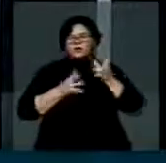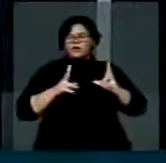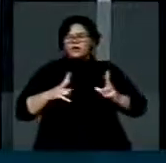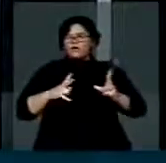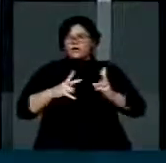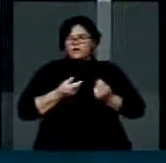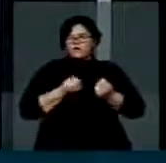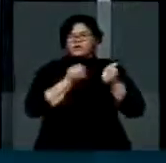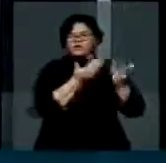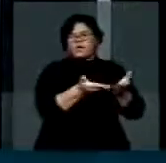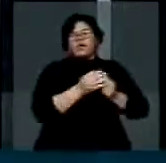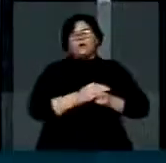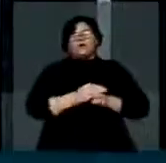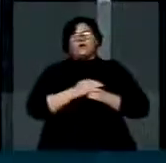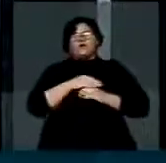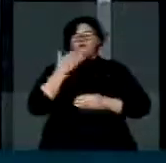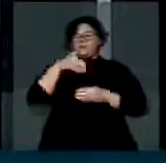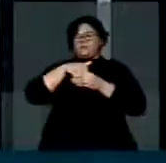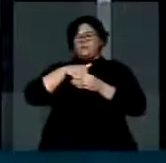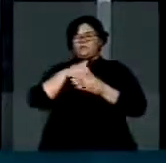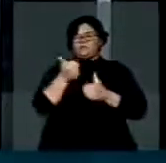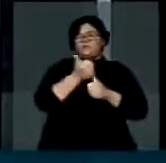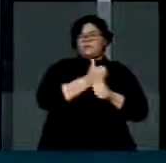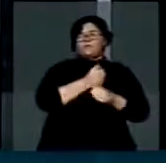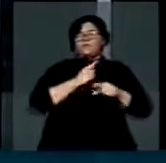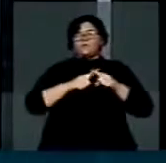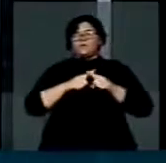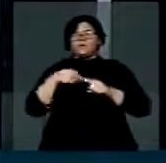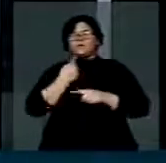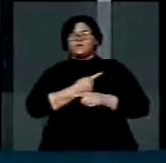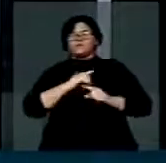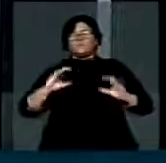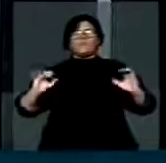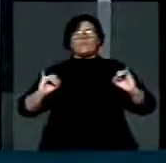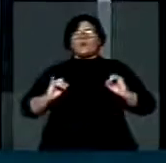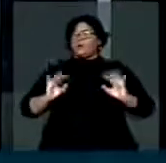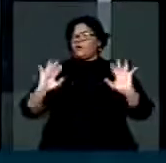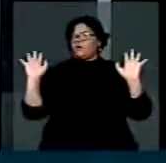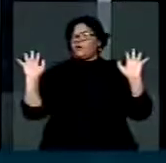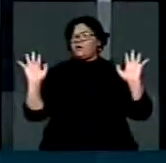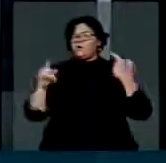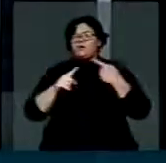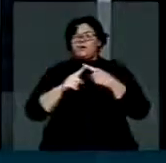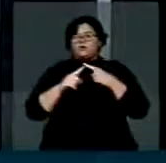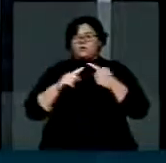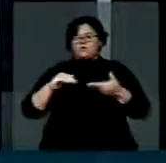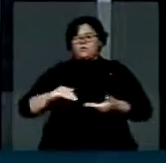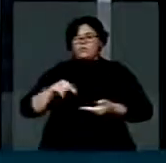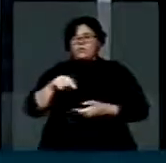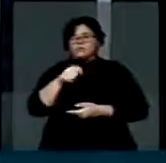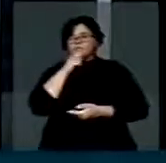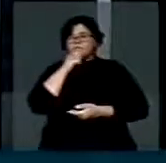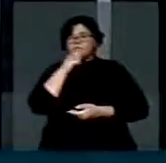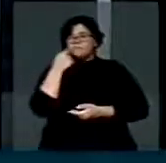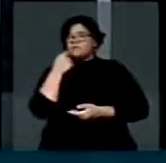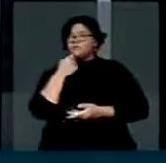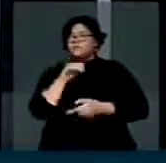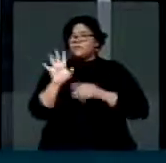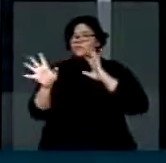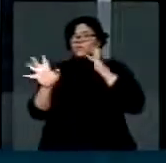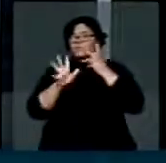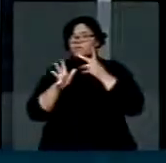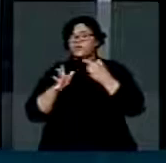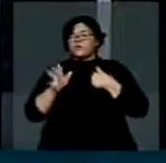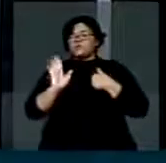processo eleitoral, é por omissão do Congresso Nacional. Eu, nesses sete anos, já vi aqui três